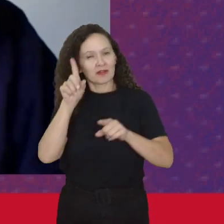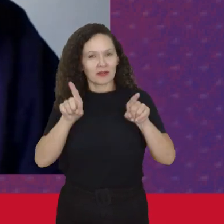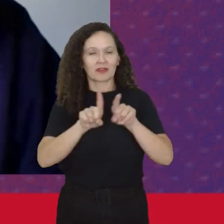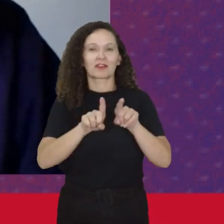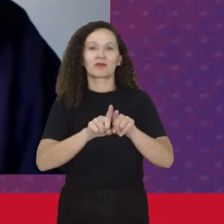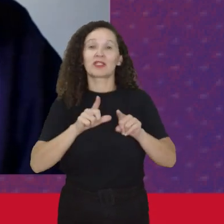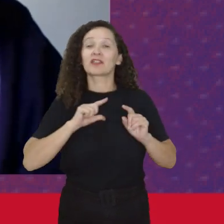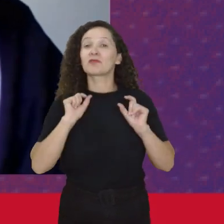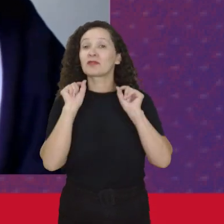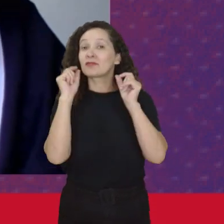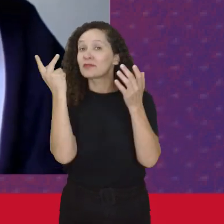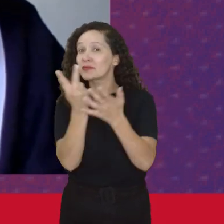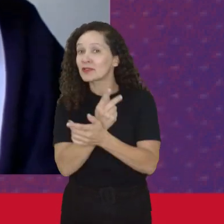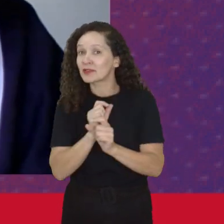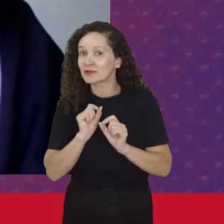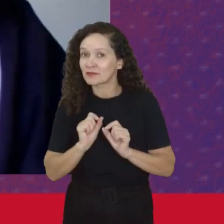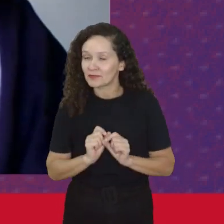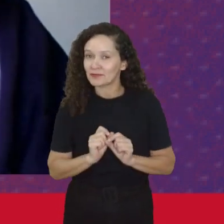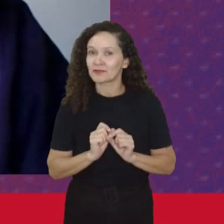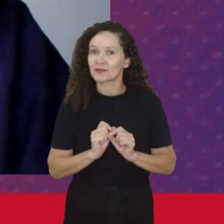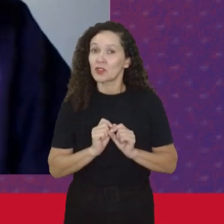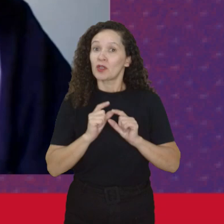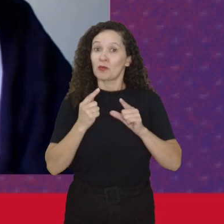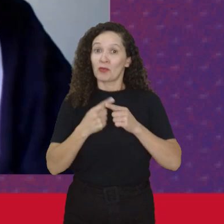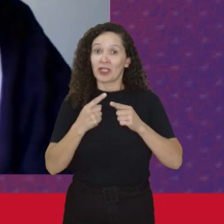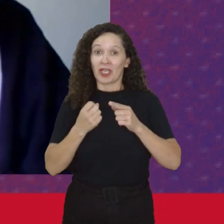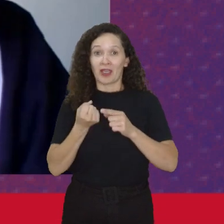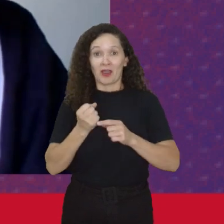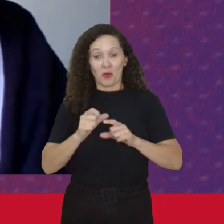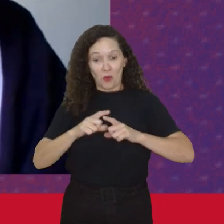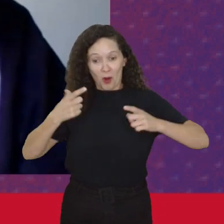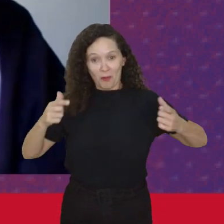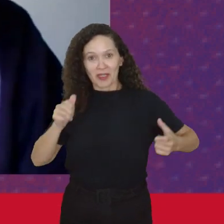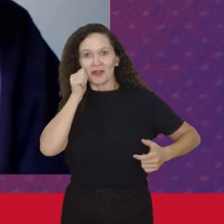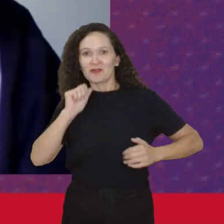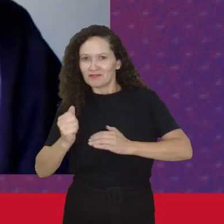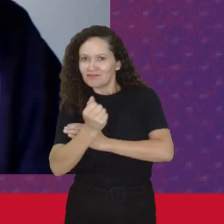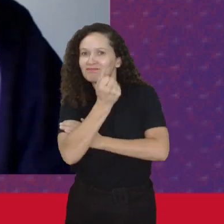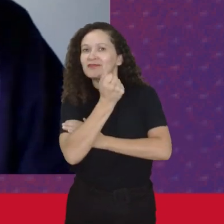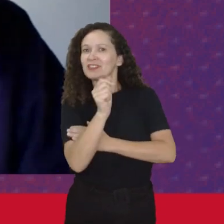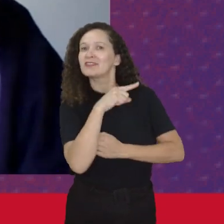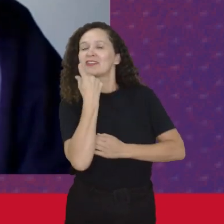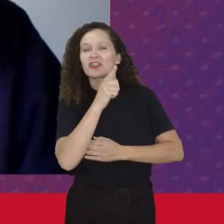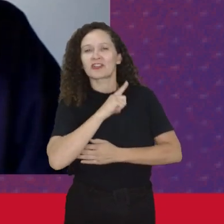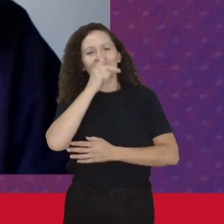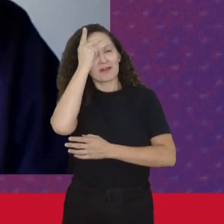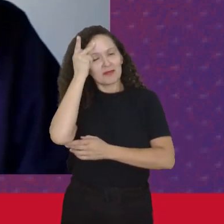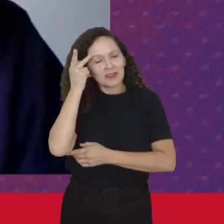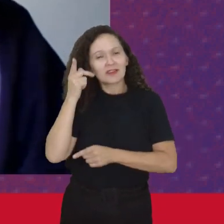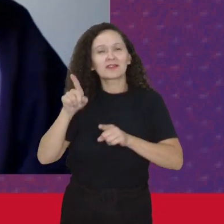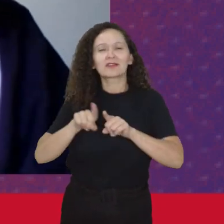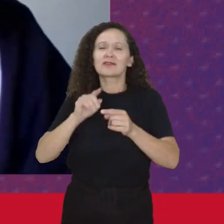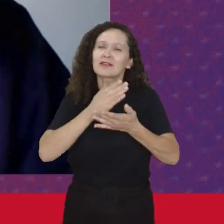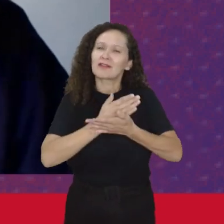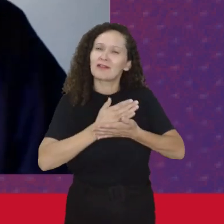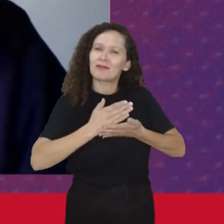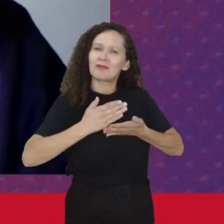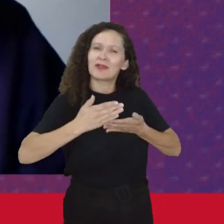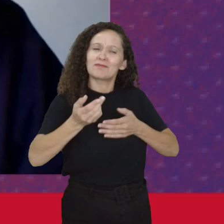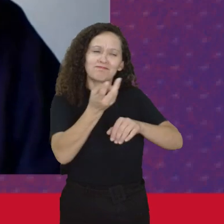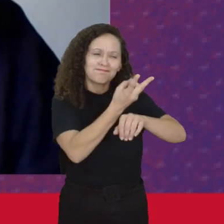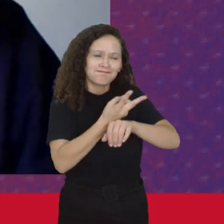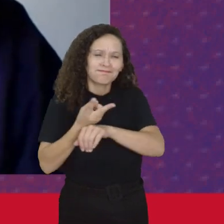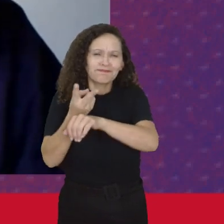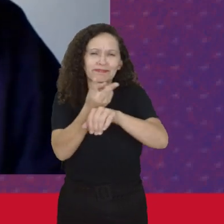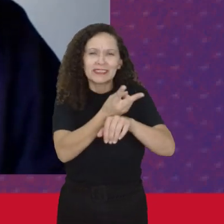isso tem a ver justamente com o crescimento do feminismo E com a gente ter pessoas que começam a buscar